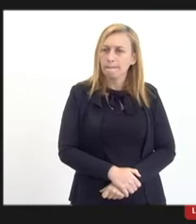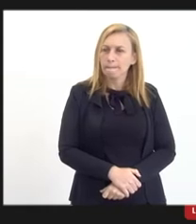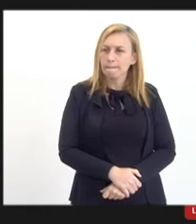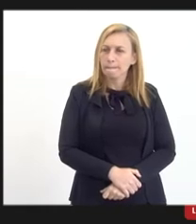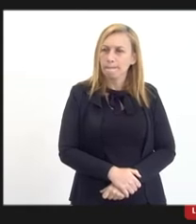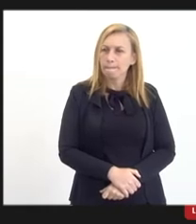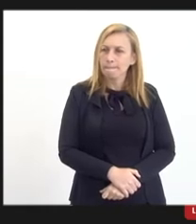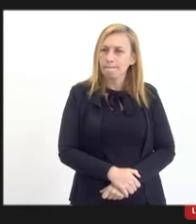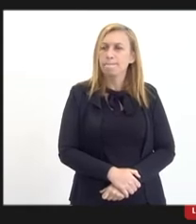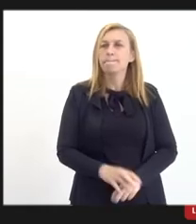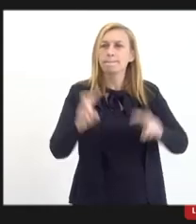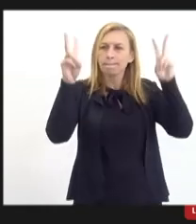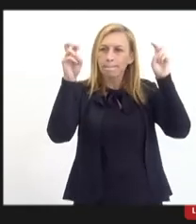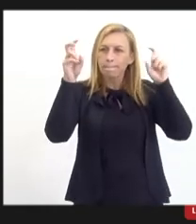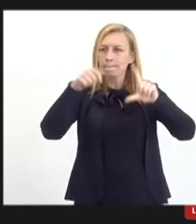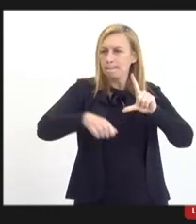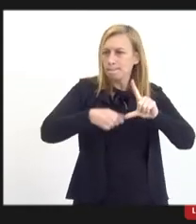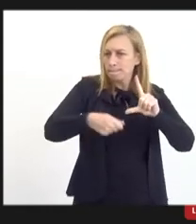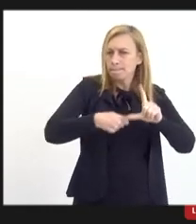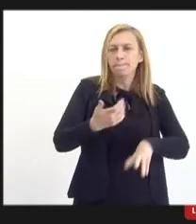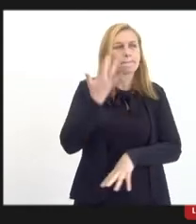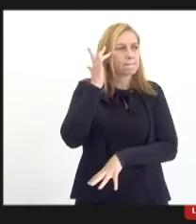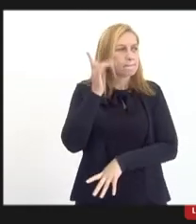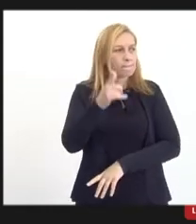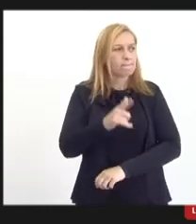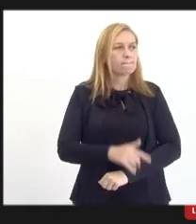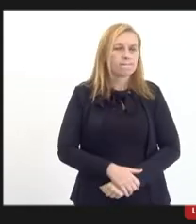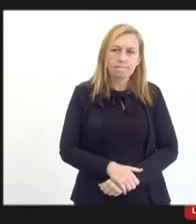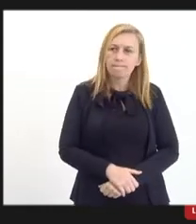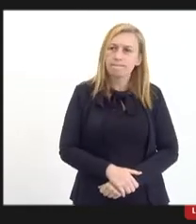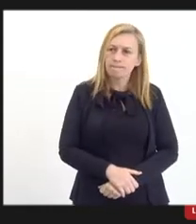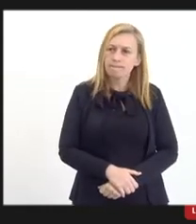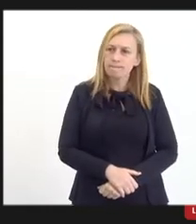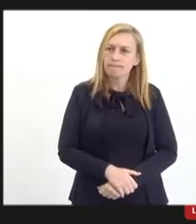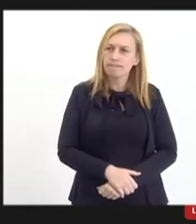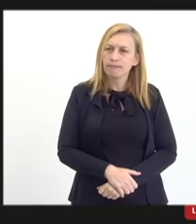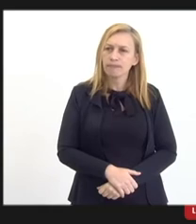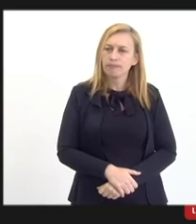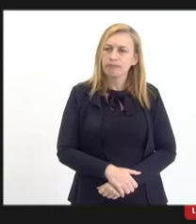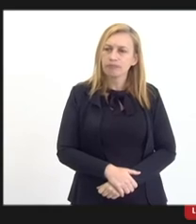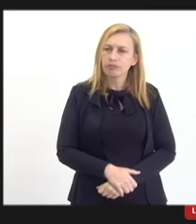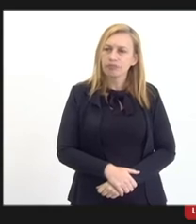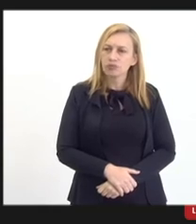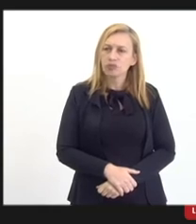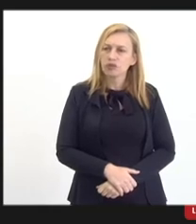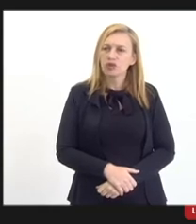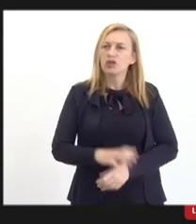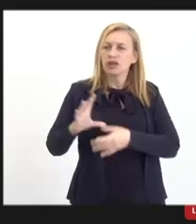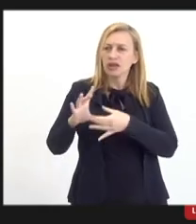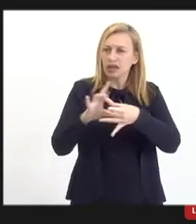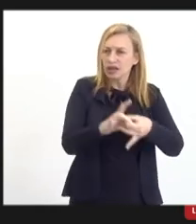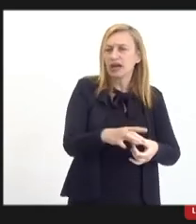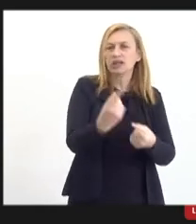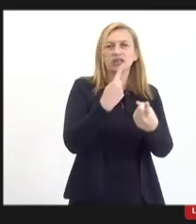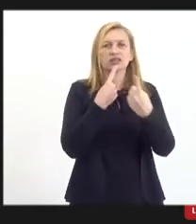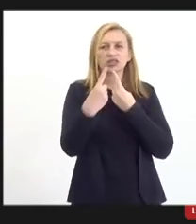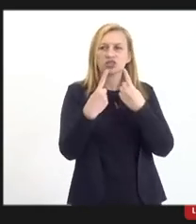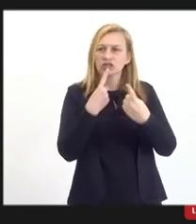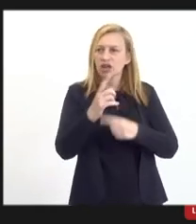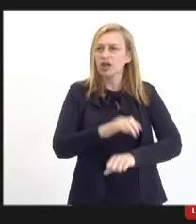e a questão da logística, que eu acho que passa também por essa questão das estradas,